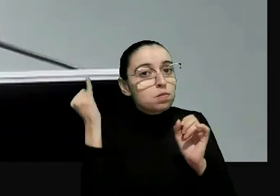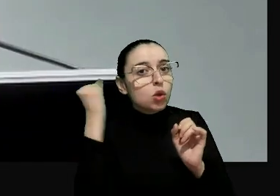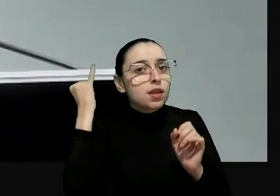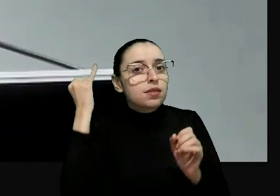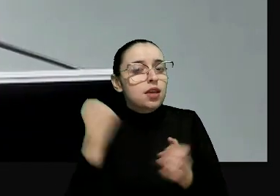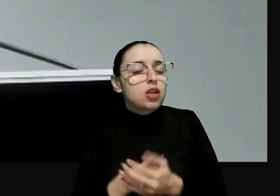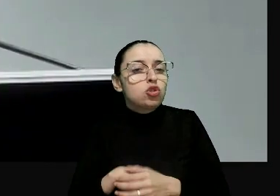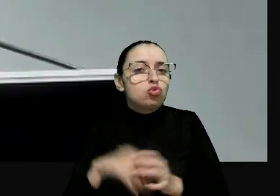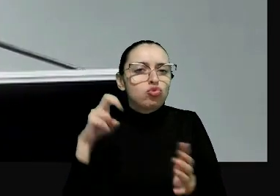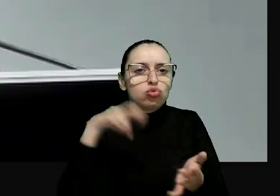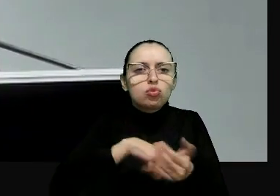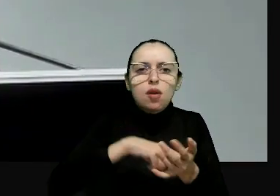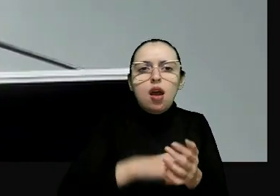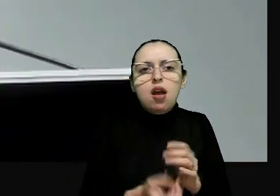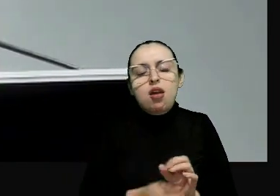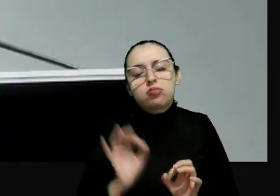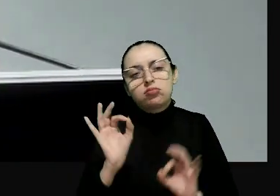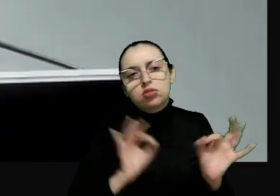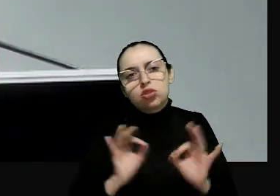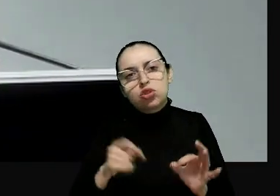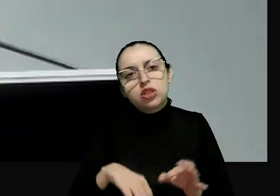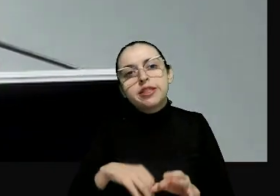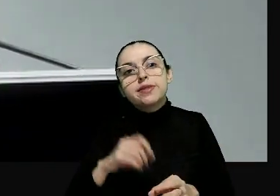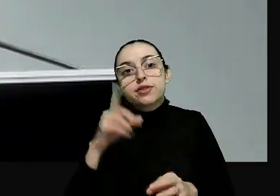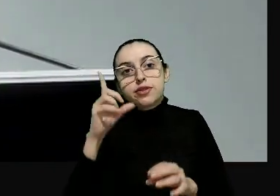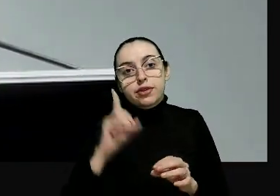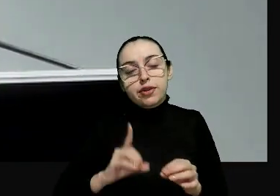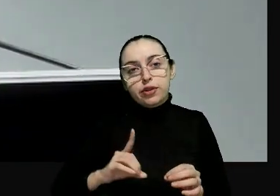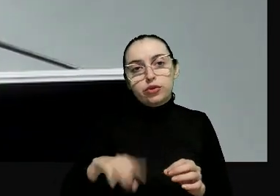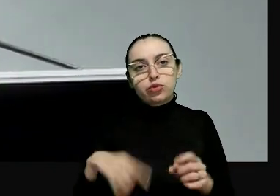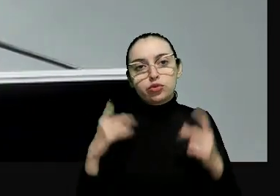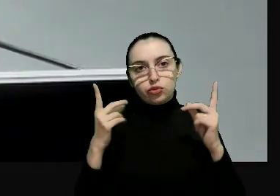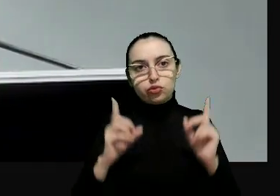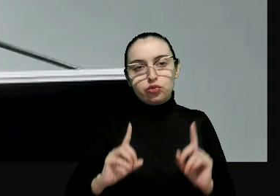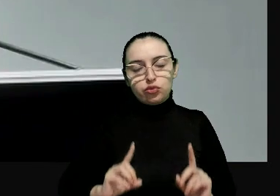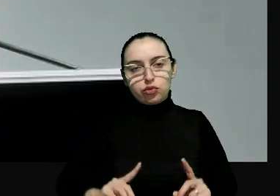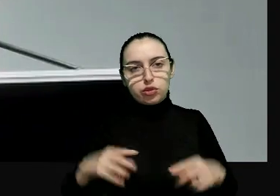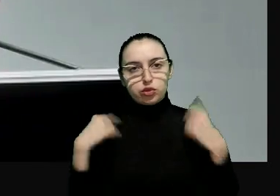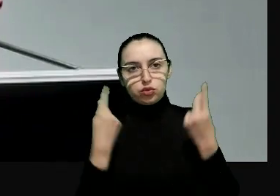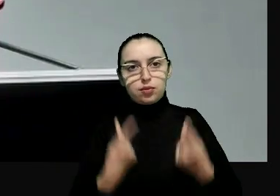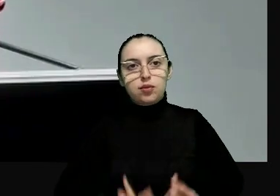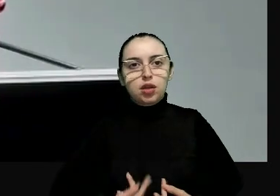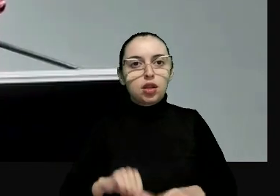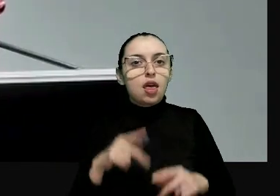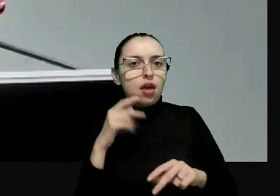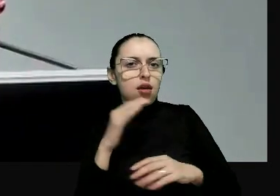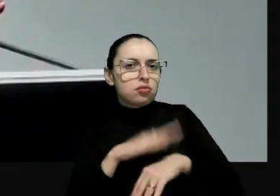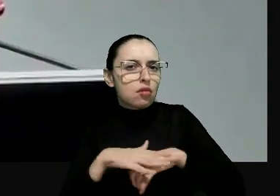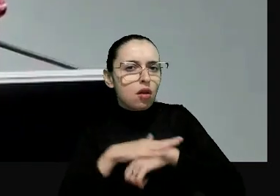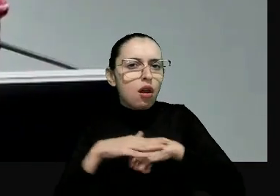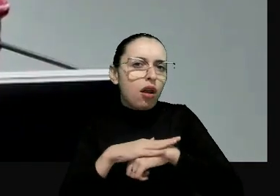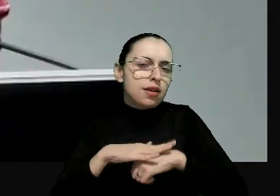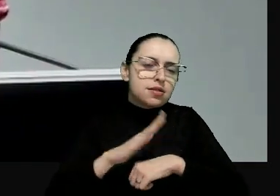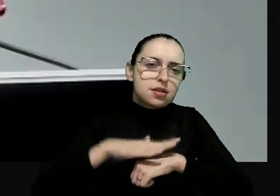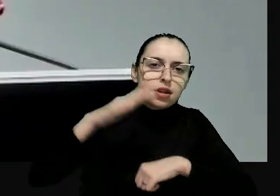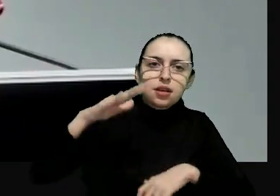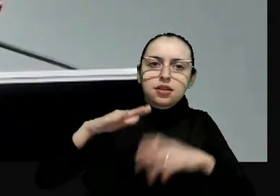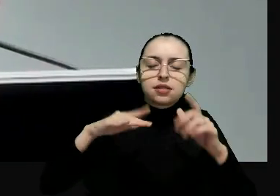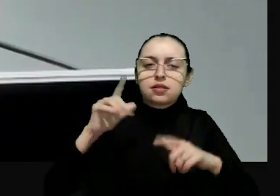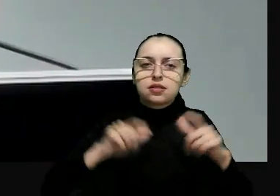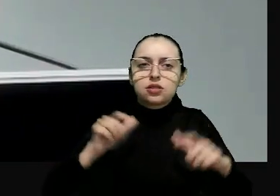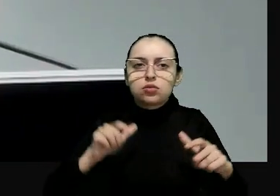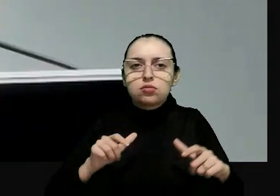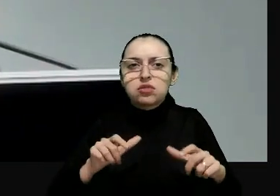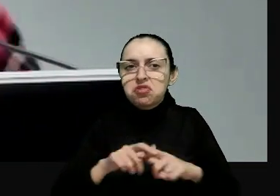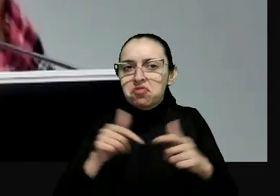Supremo em matéria de direitos humanos, como também colocamos a lupa nos diálogos crescentes e promissores entre